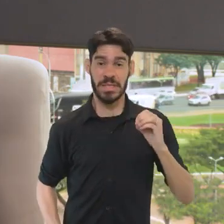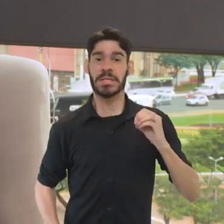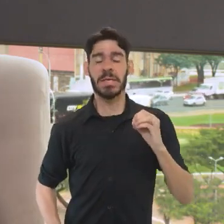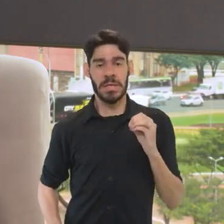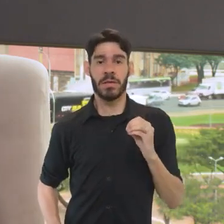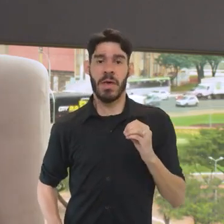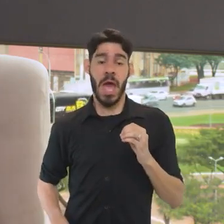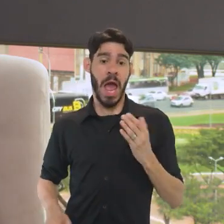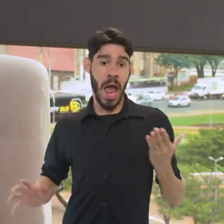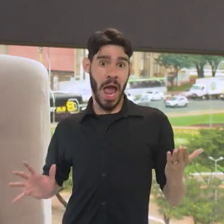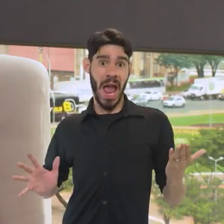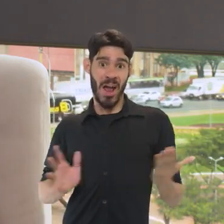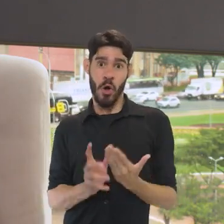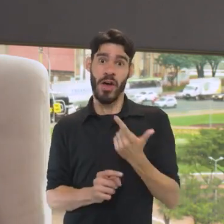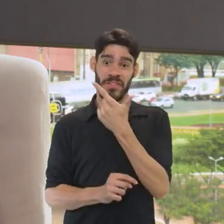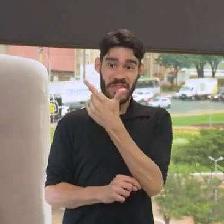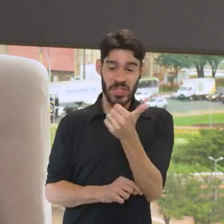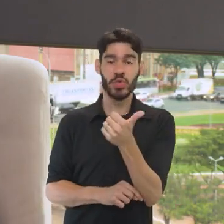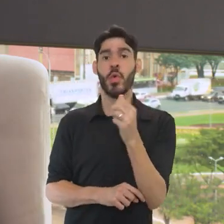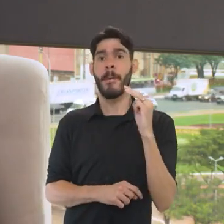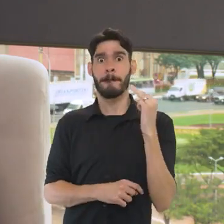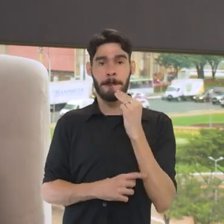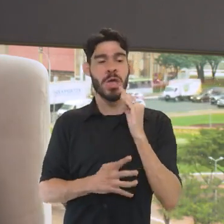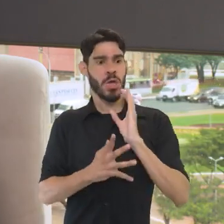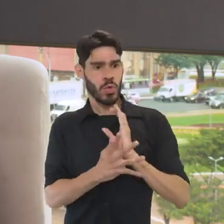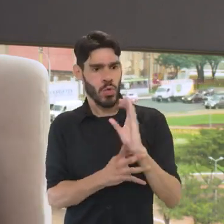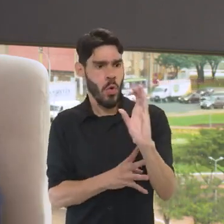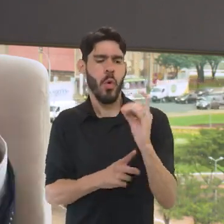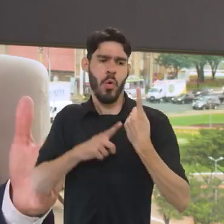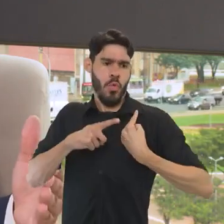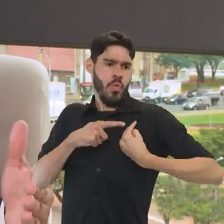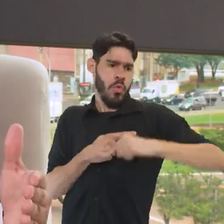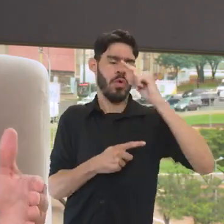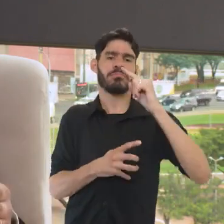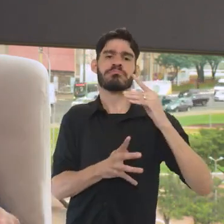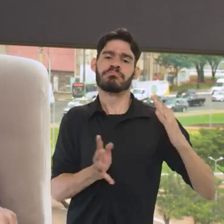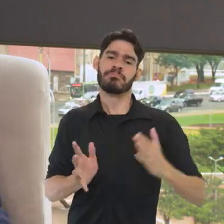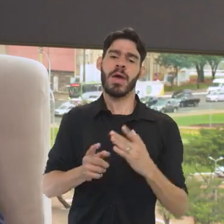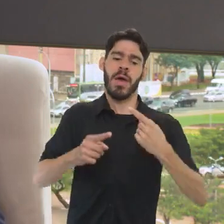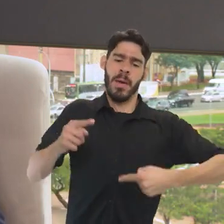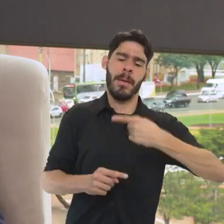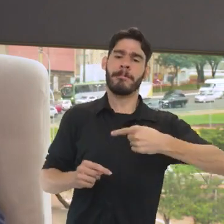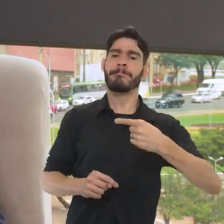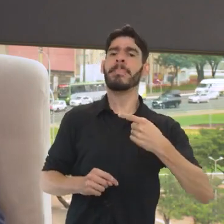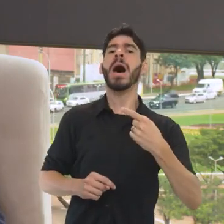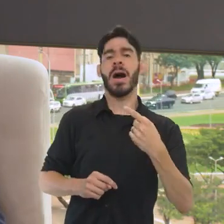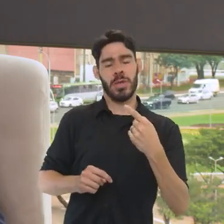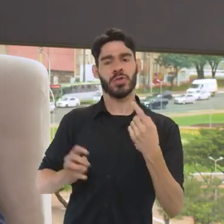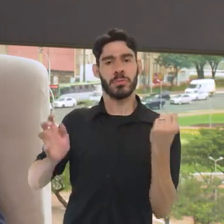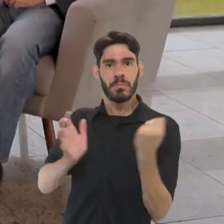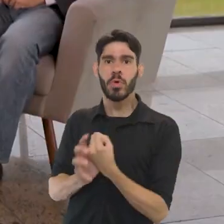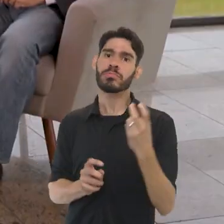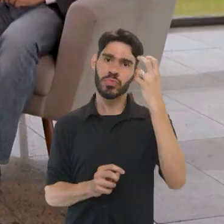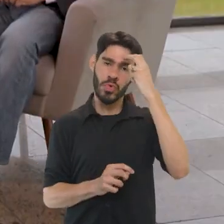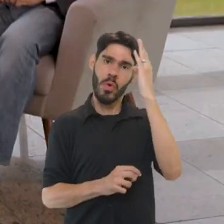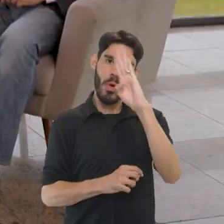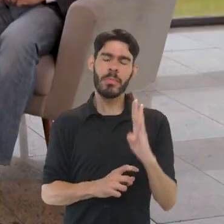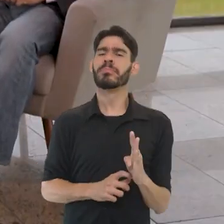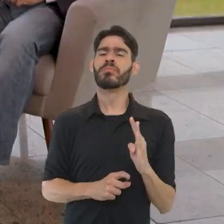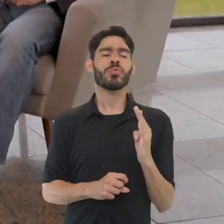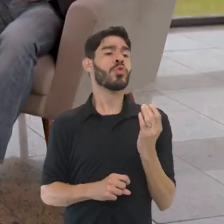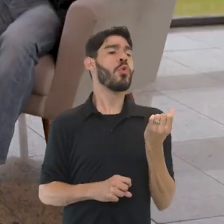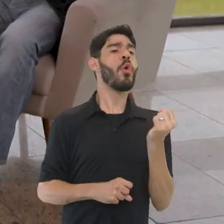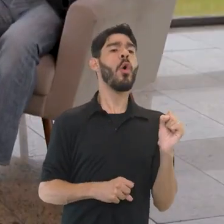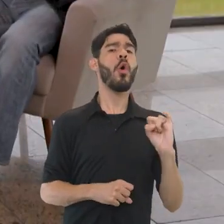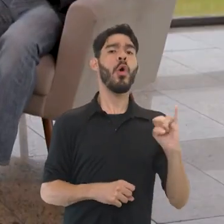para R$ 21 milhões de investimento. Ou seja, é uma mudança de rota na política do patrimônio cultural brasileiro. 8